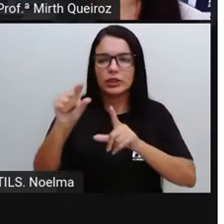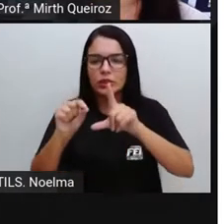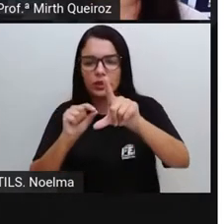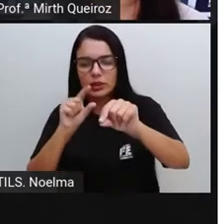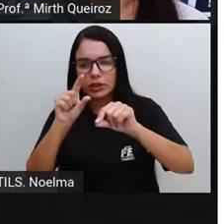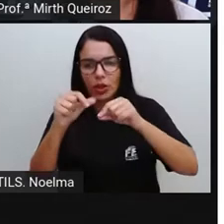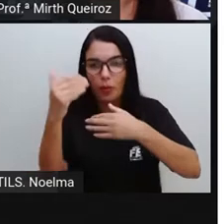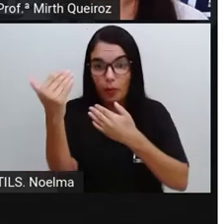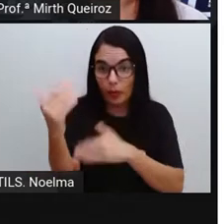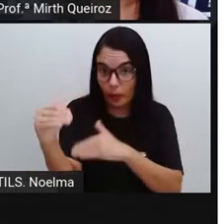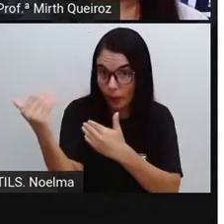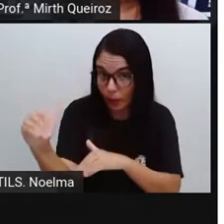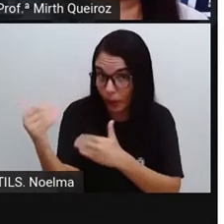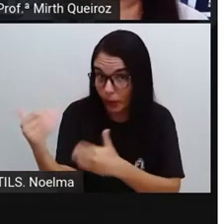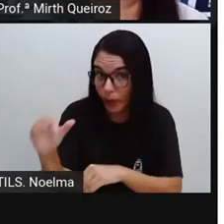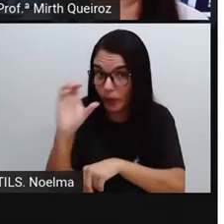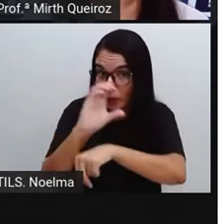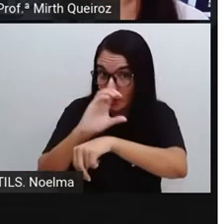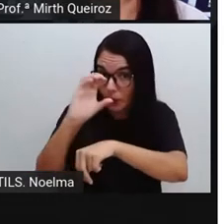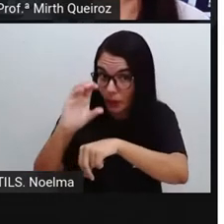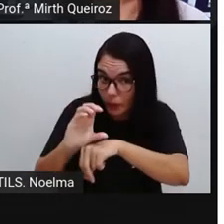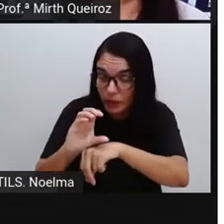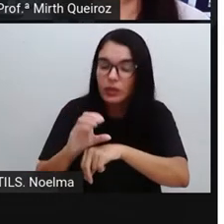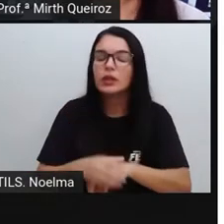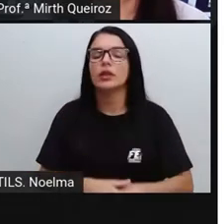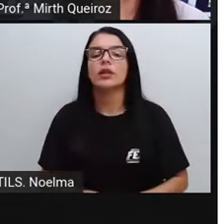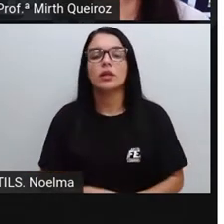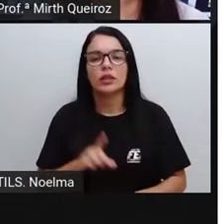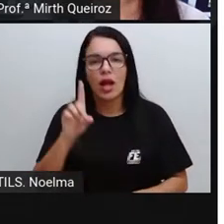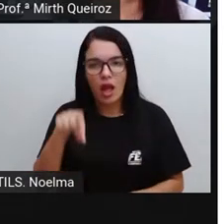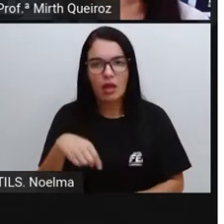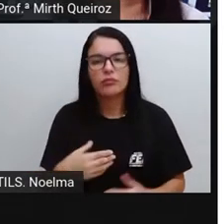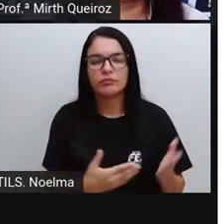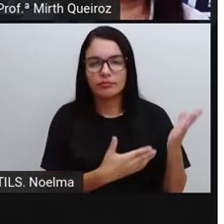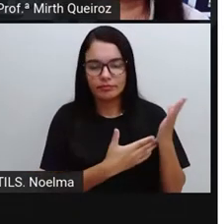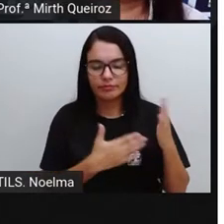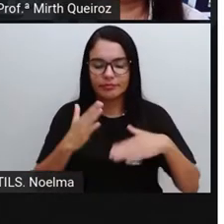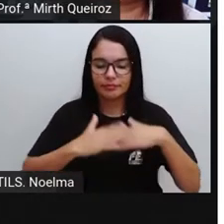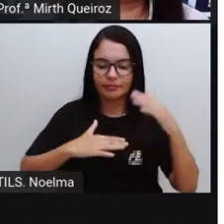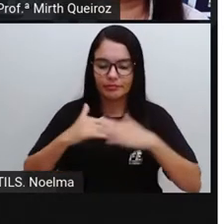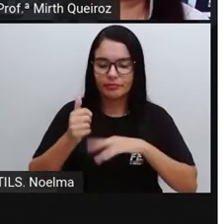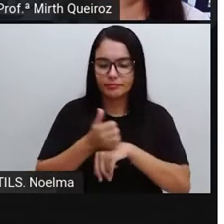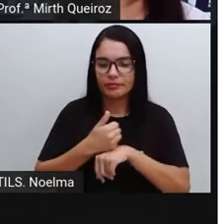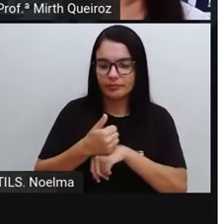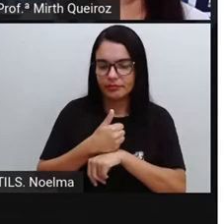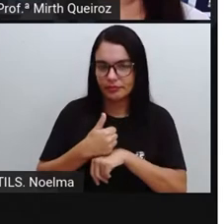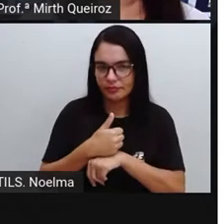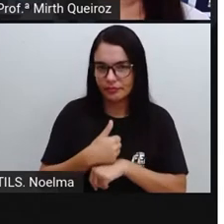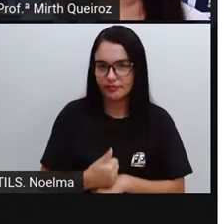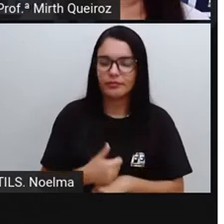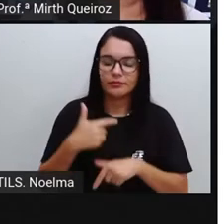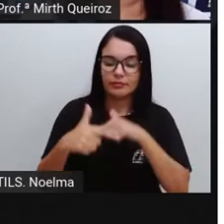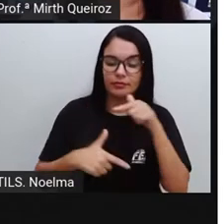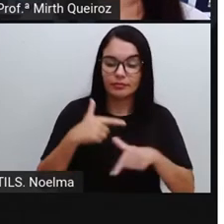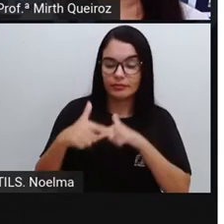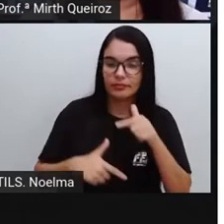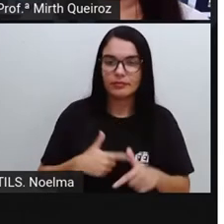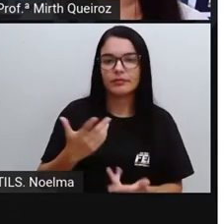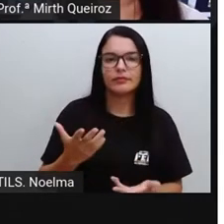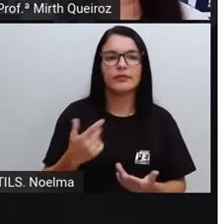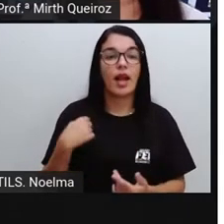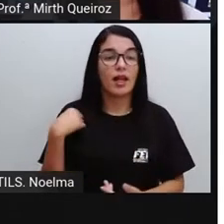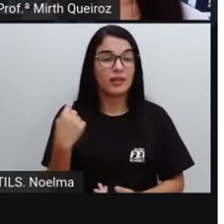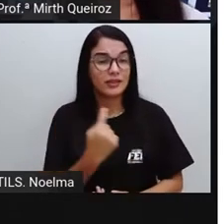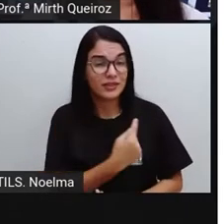através dessas provas São chamados de funcionários públicos Nós, professores de vocês,